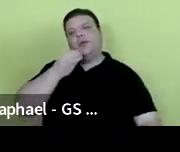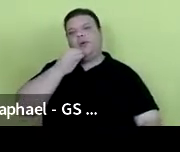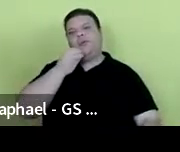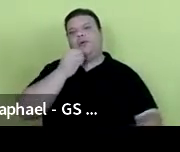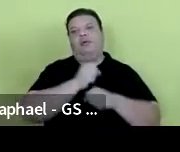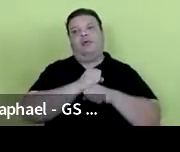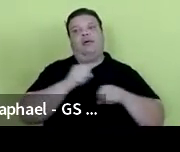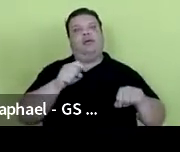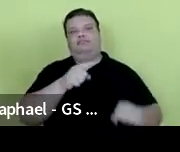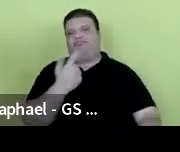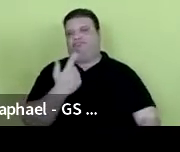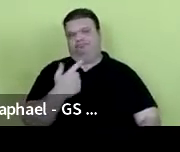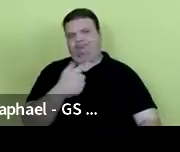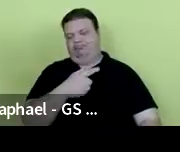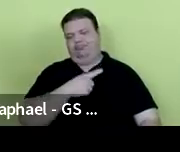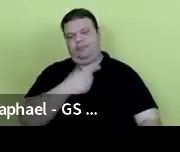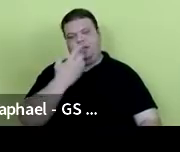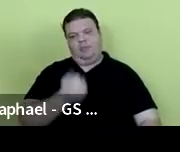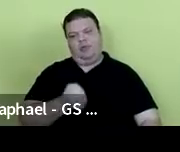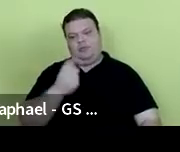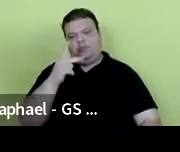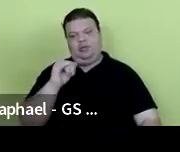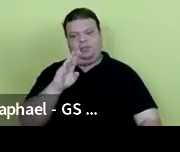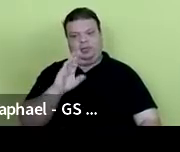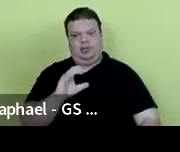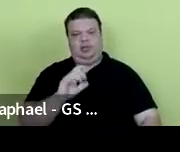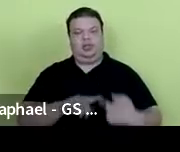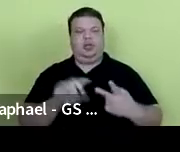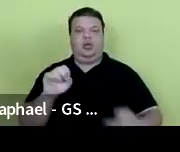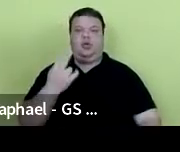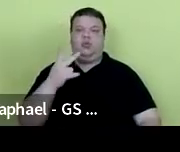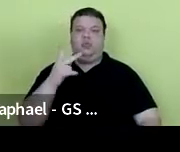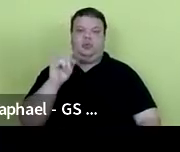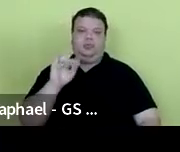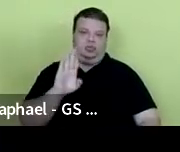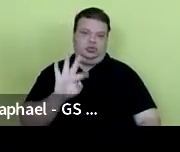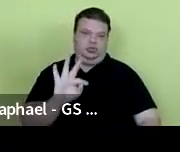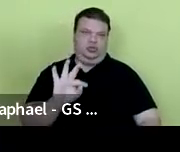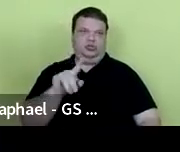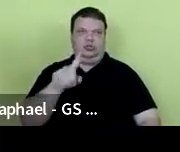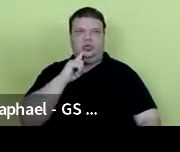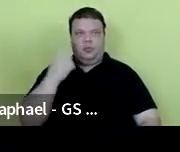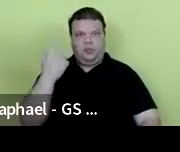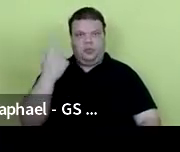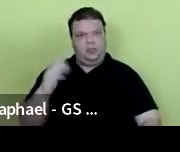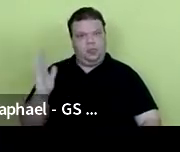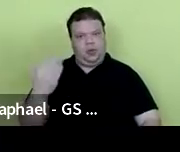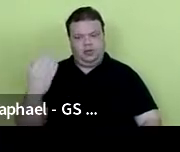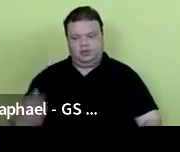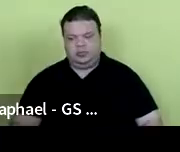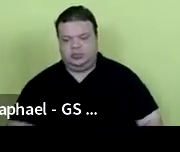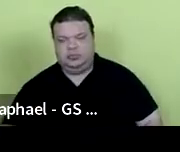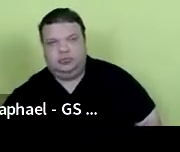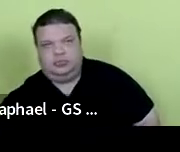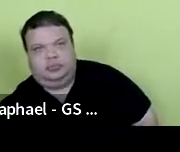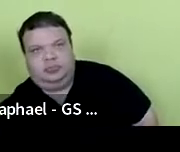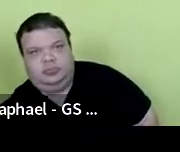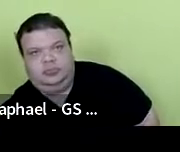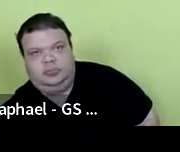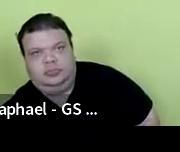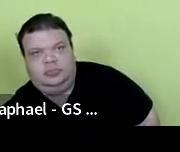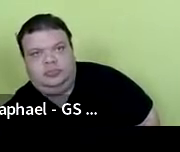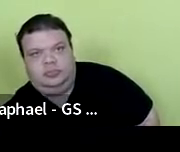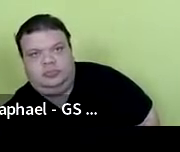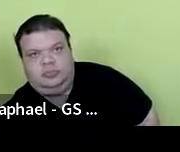para ter um bolsista PIBIC ou PIBIT. O próximo, por favor. Aqui é um mapa que nós